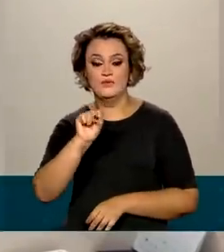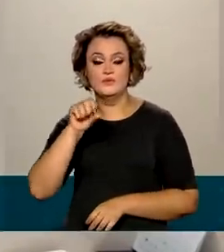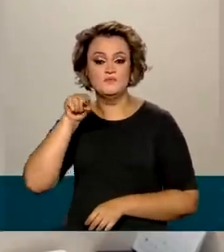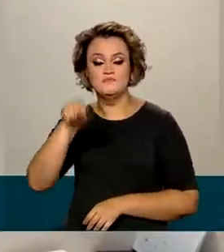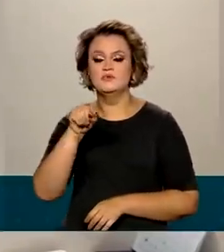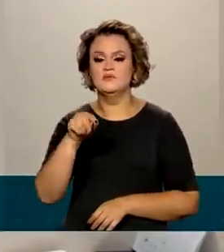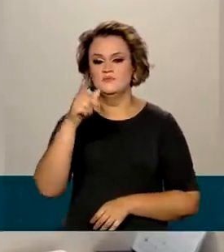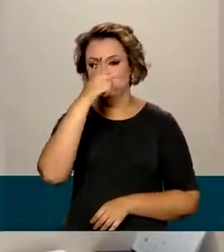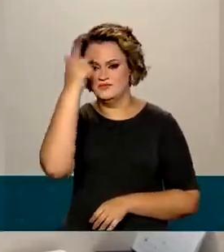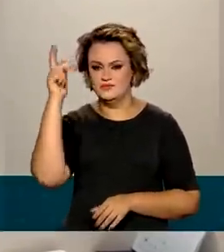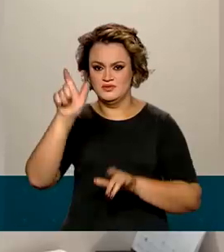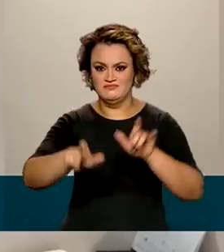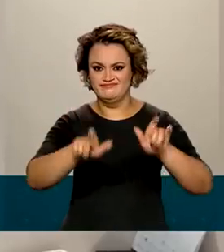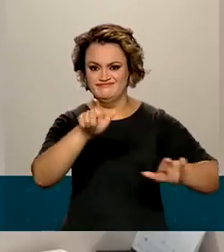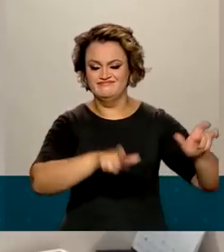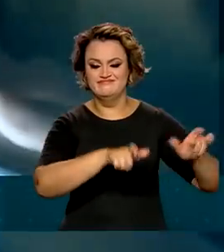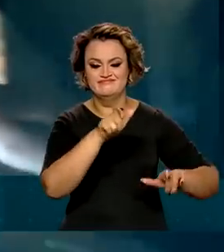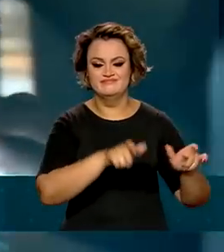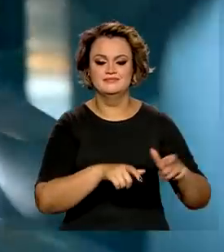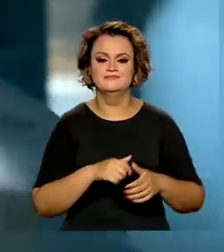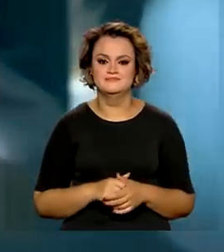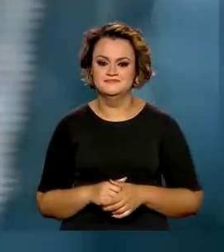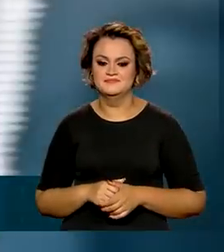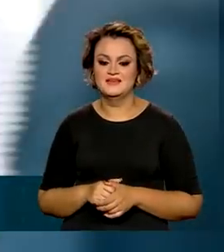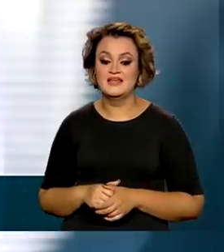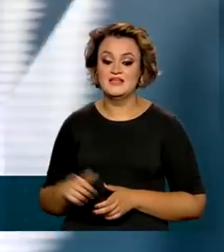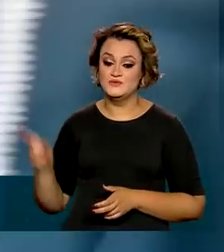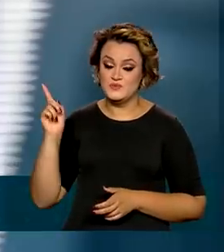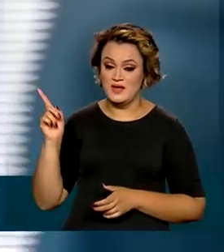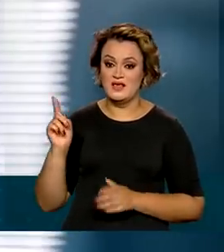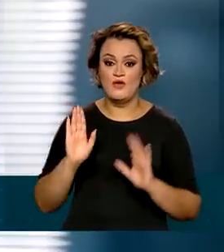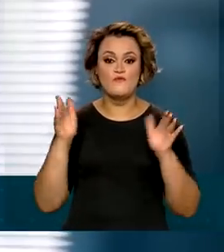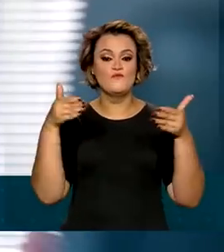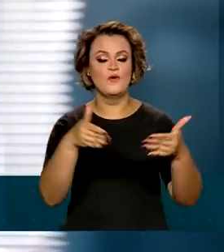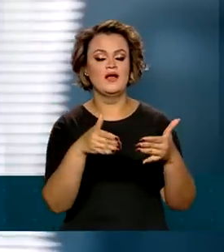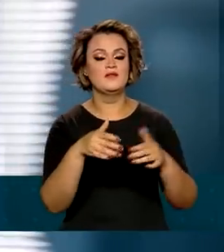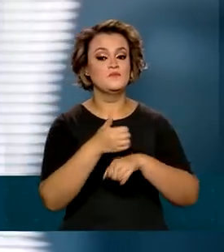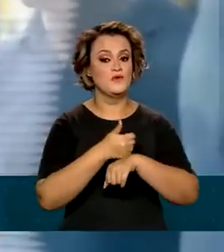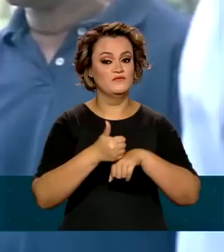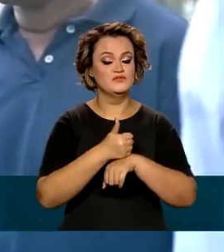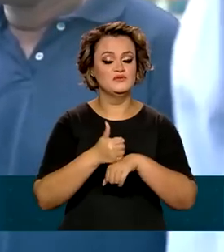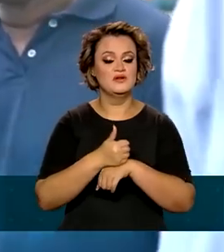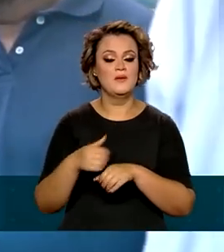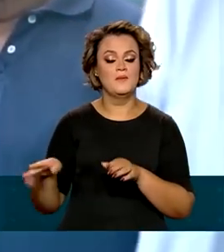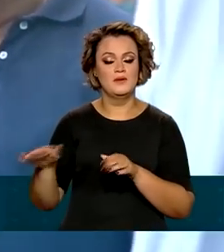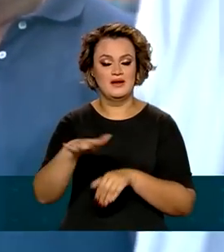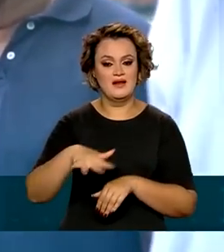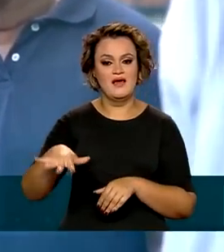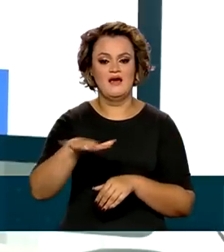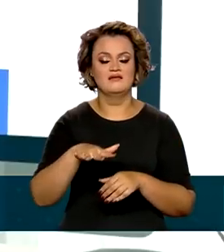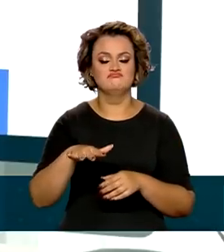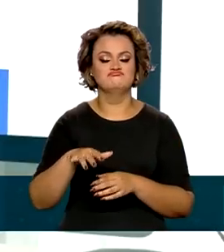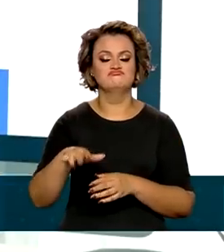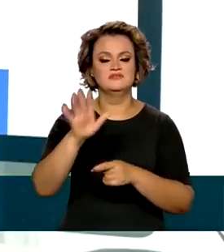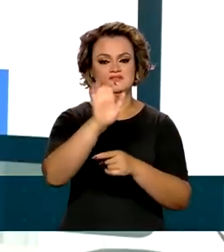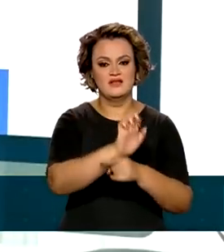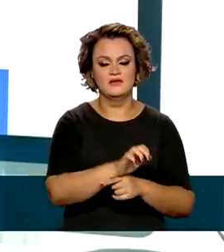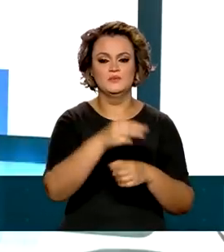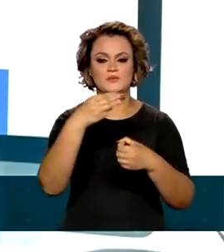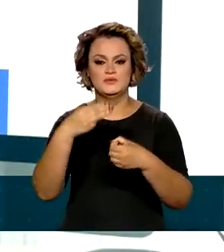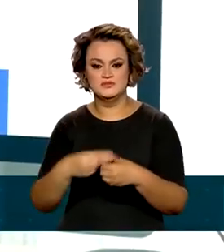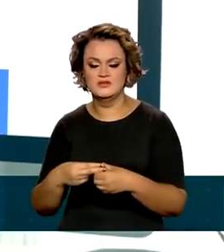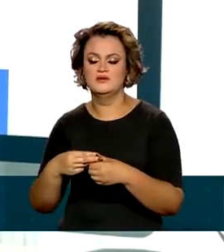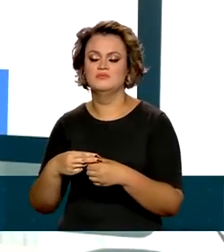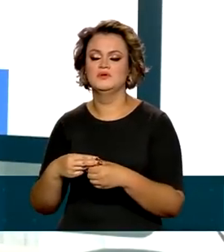pela Secretaria de Governo Digital e a INAP. A ferramenta é voltada para profissionais da União, estados e municípios